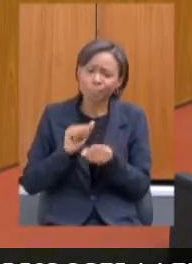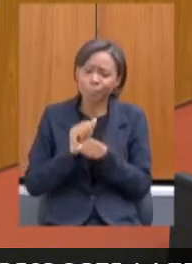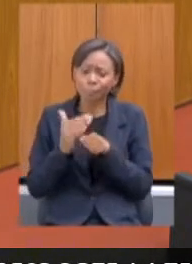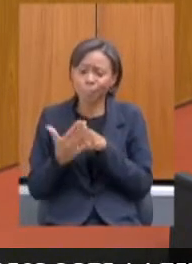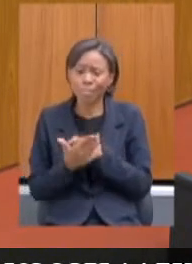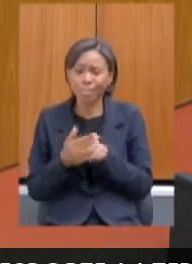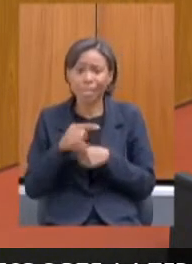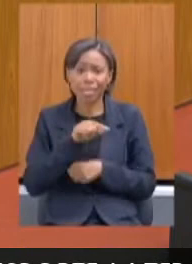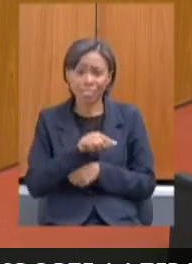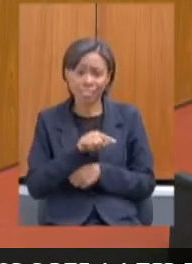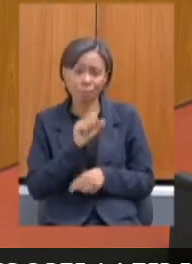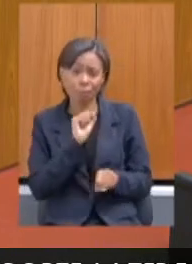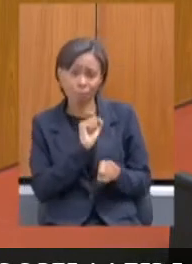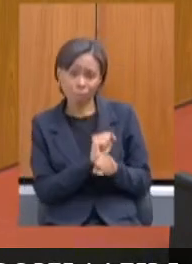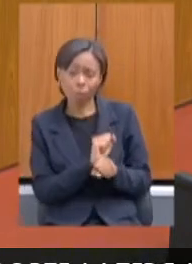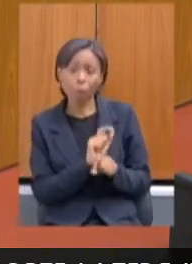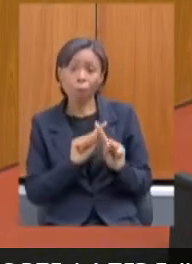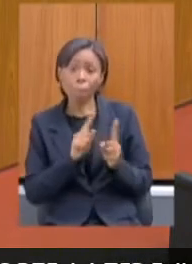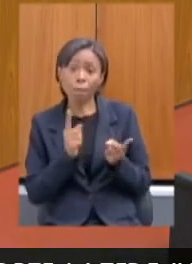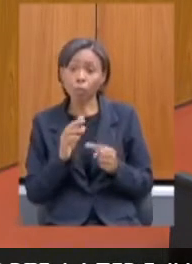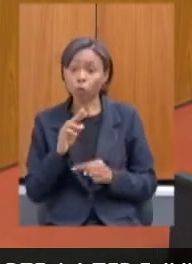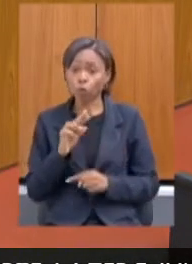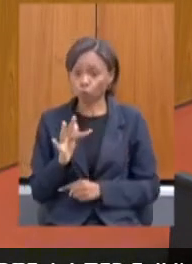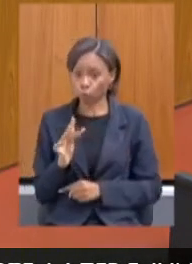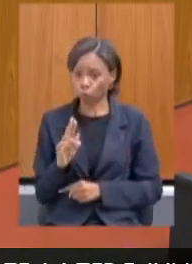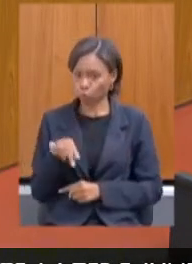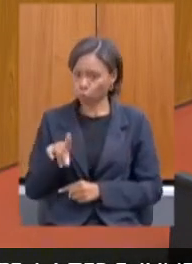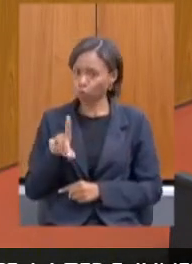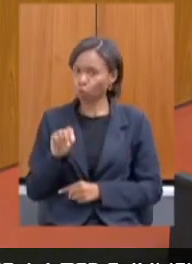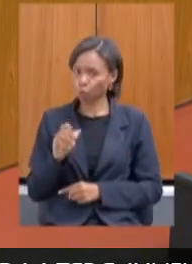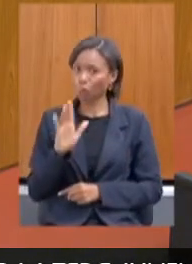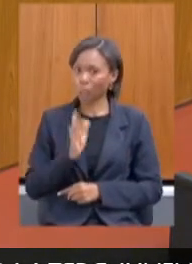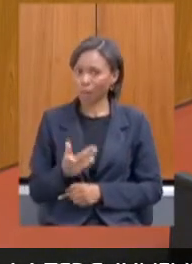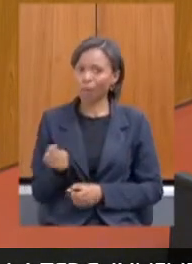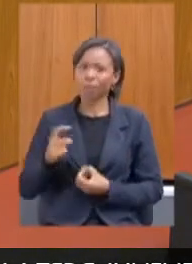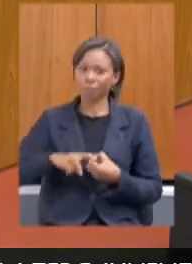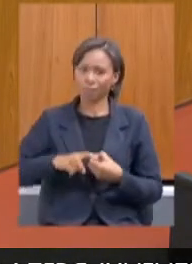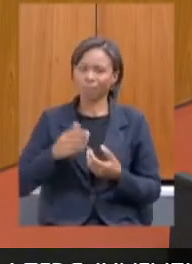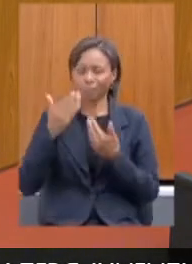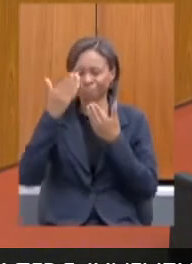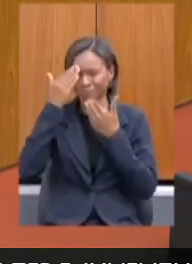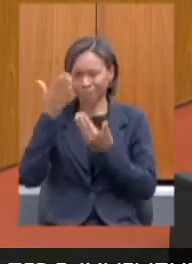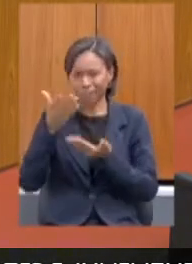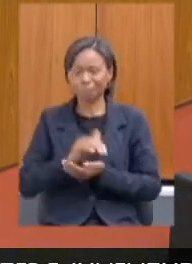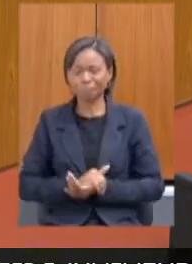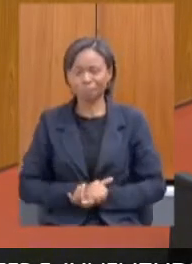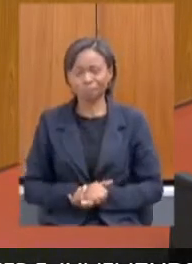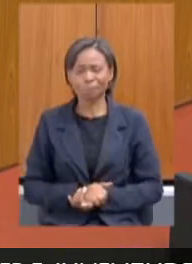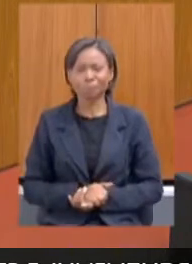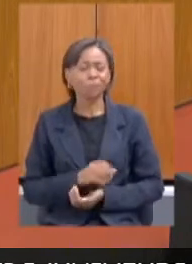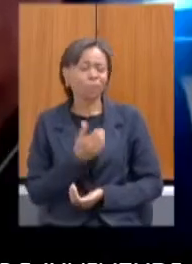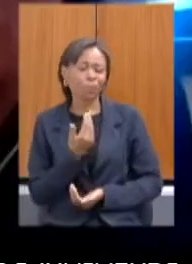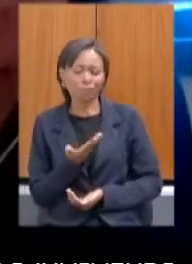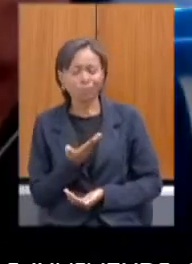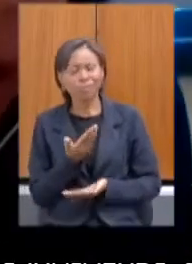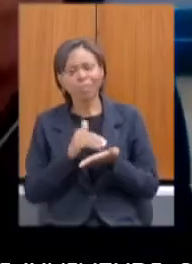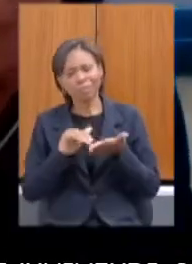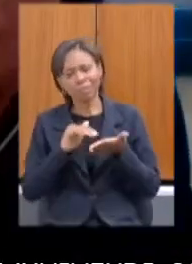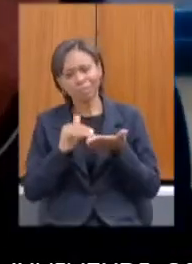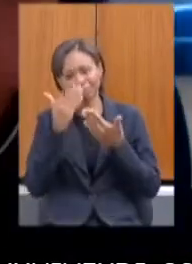parada mas nós já retomamos a questão do fundo. Obrigada e desculpa. Nós, secretária, obrigada.